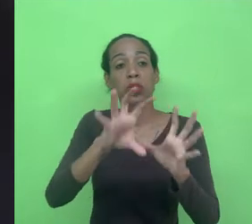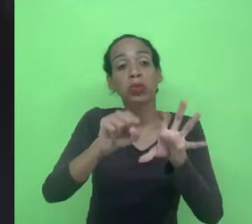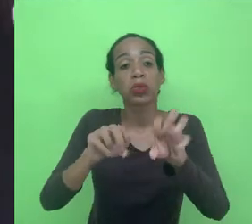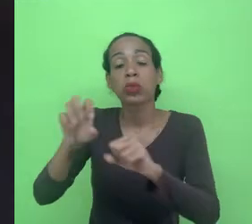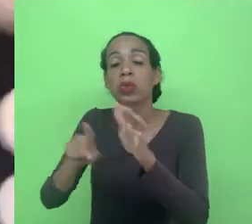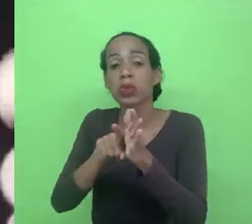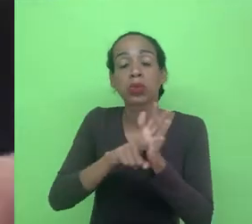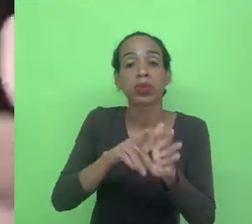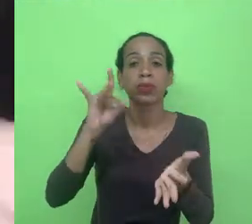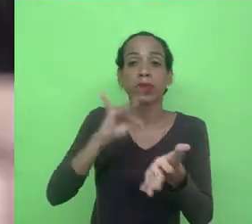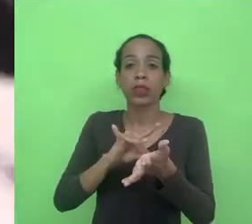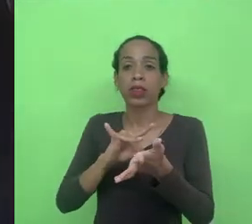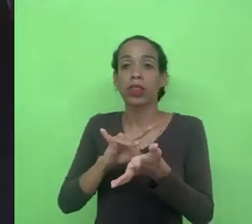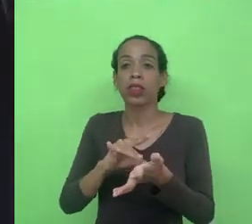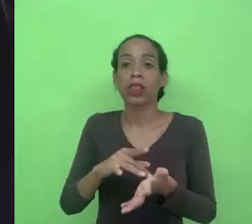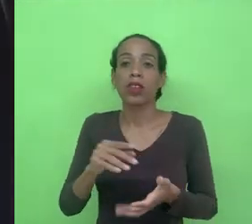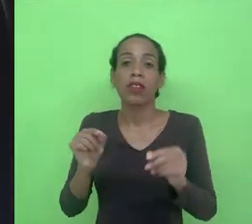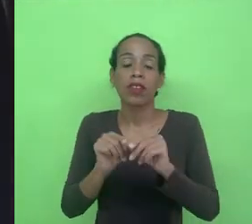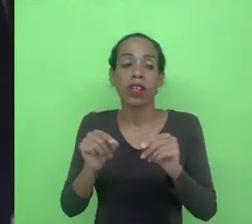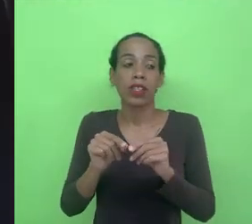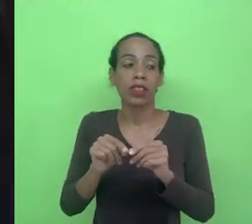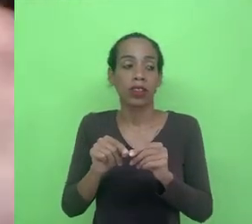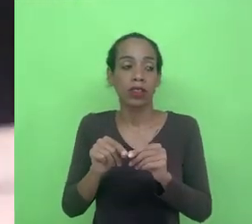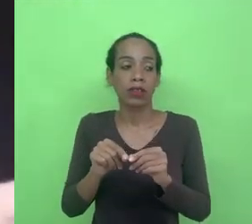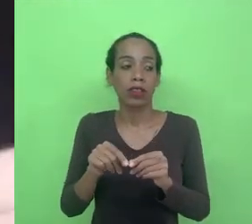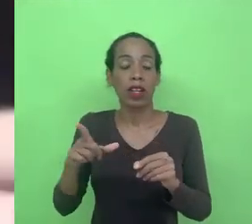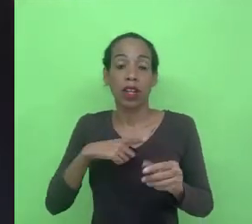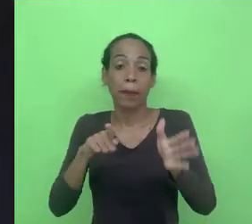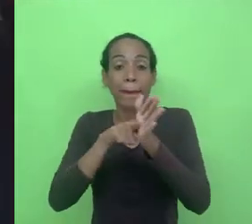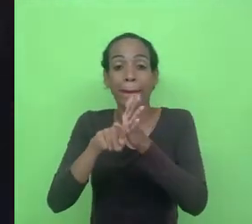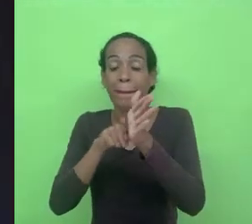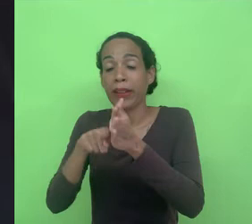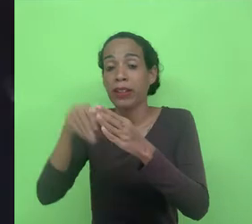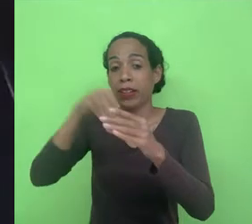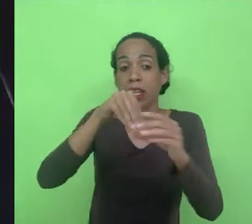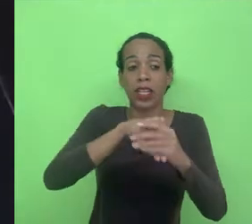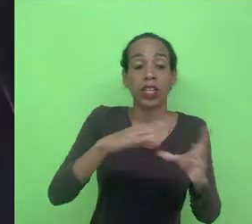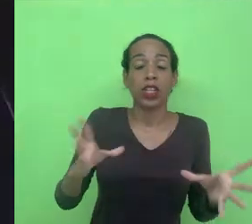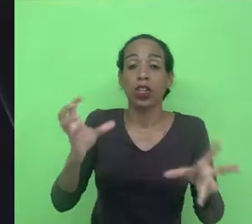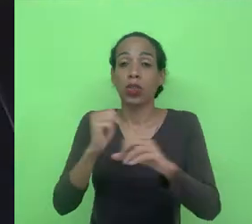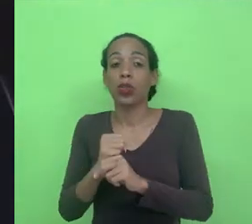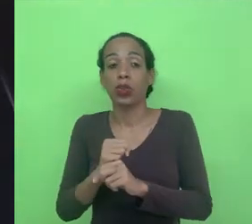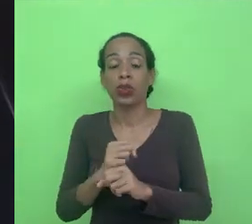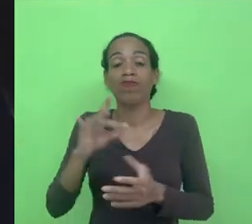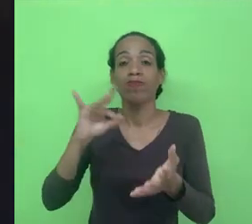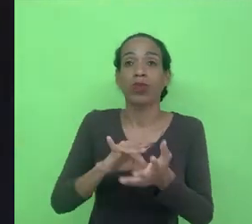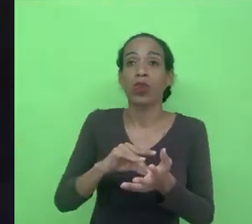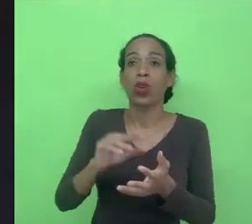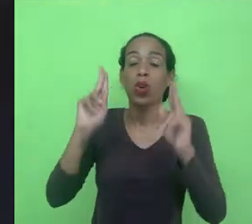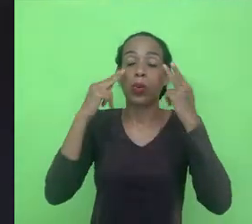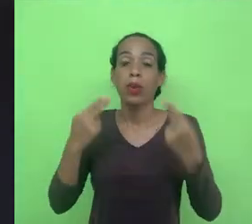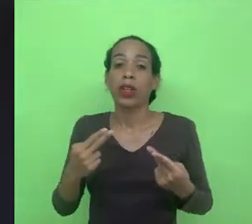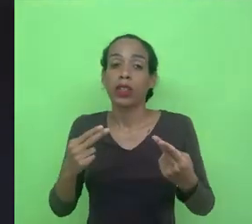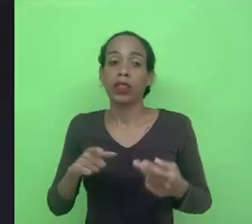realidade para fazer a sua ação então a gente vai buscar dentro de toda essa cadeia o fator humano ali que